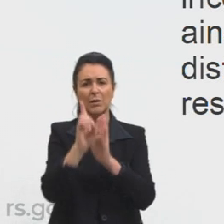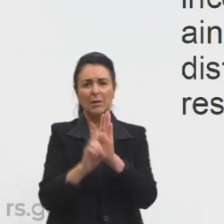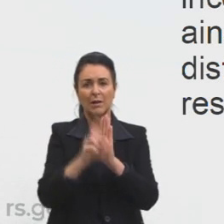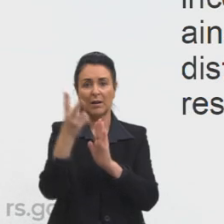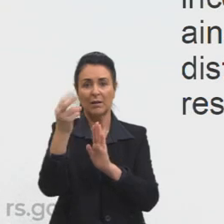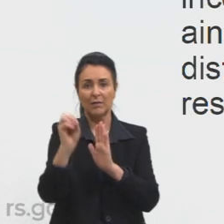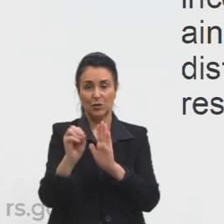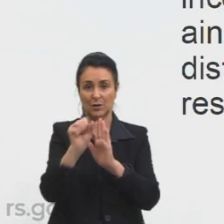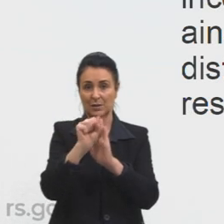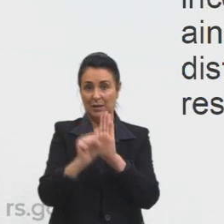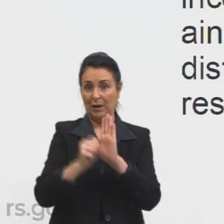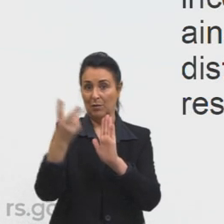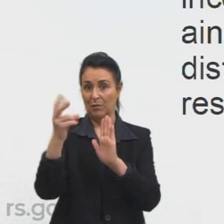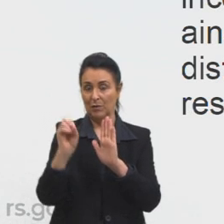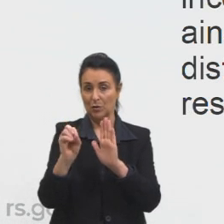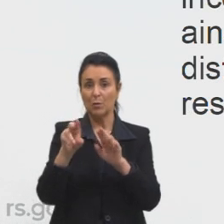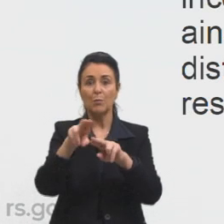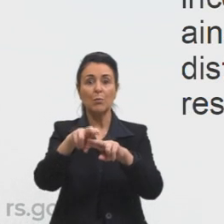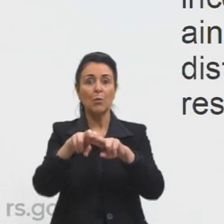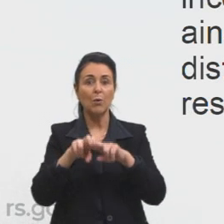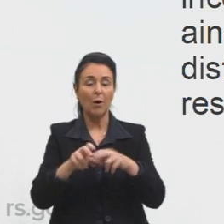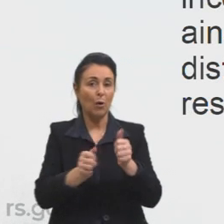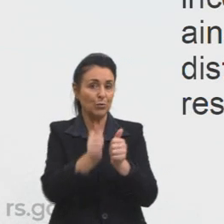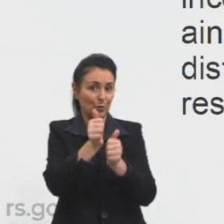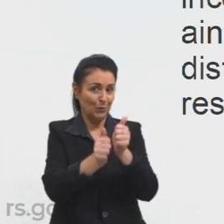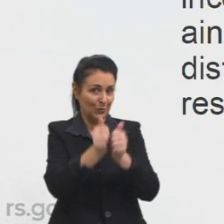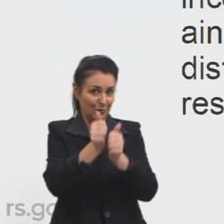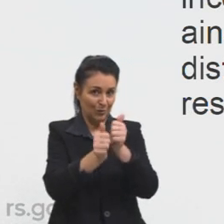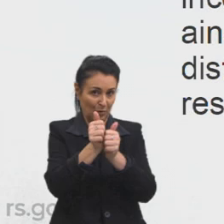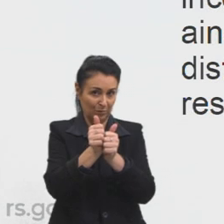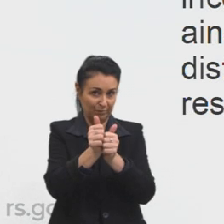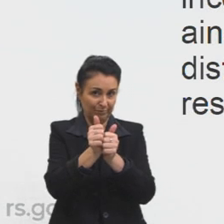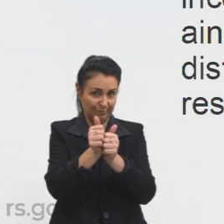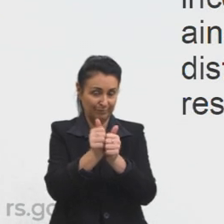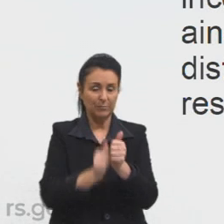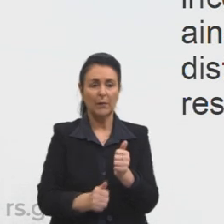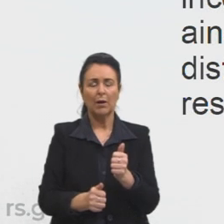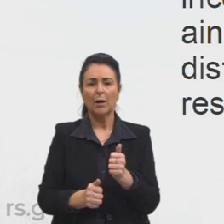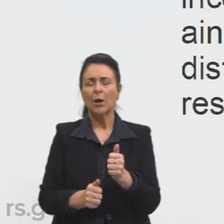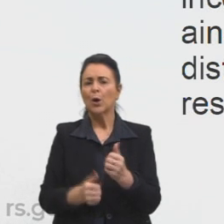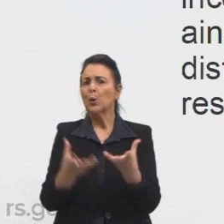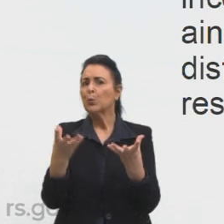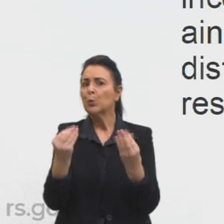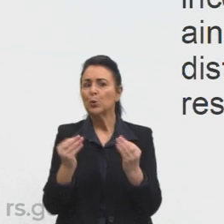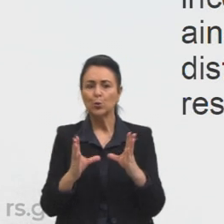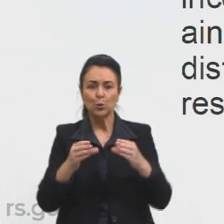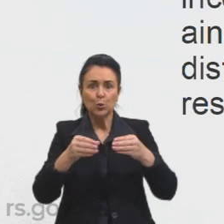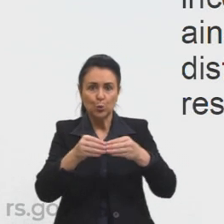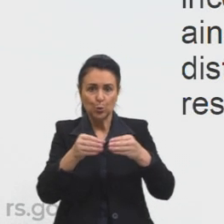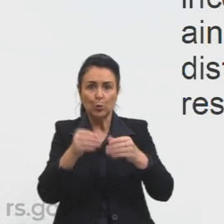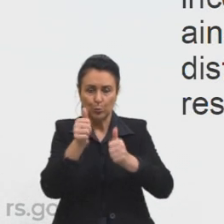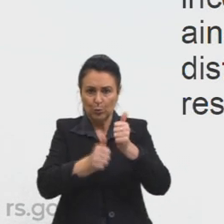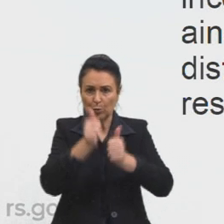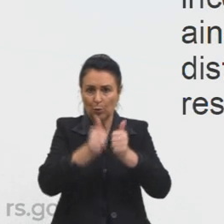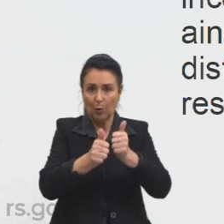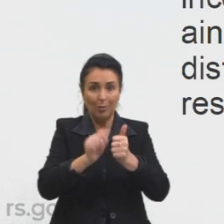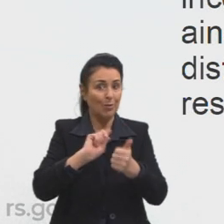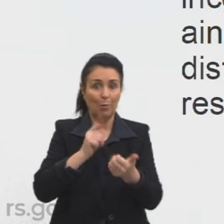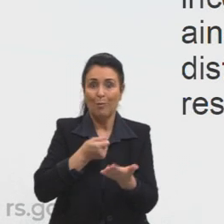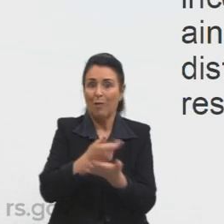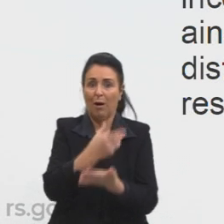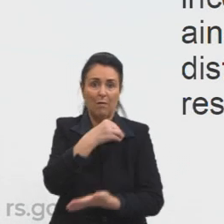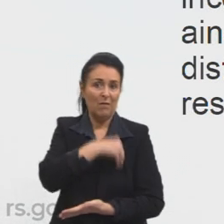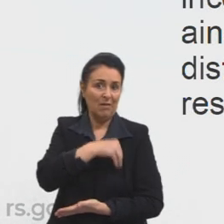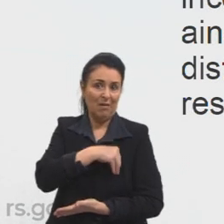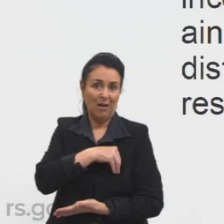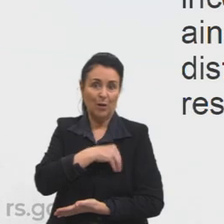20 graças ao futebol naquela altura muitos times não remuneravam seus jogadores e os